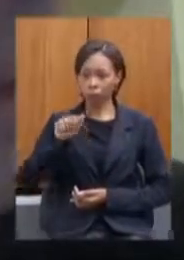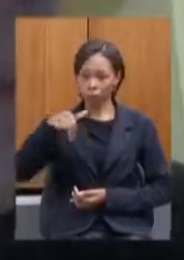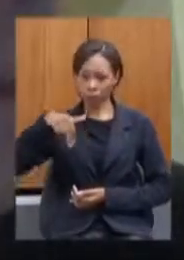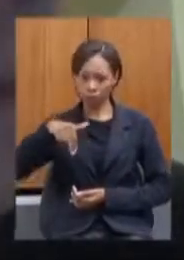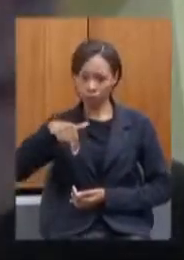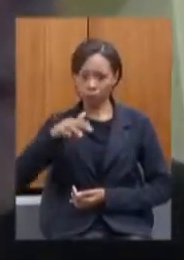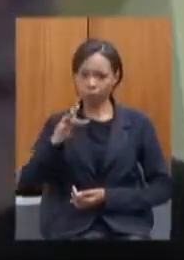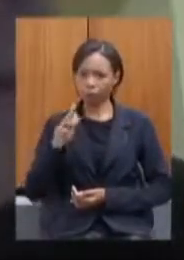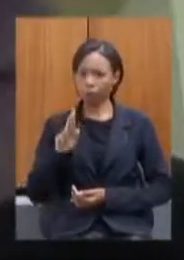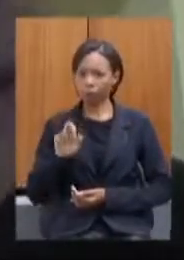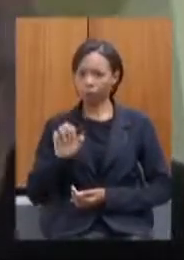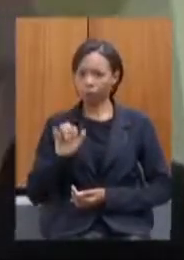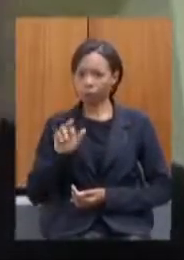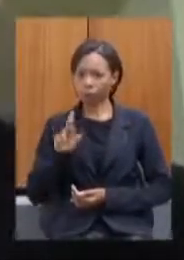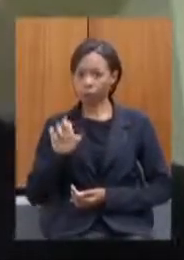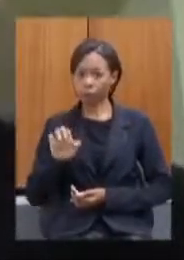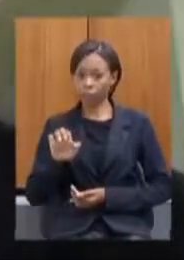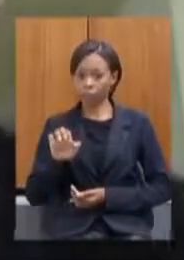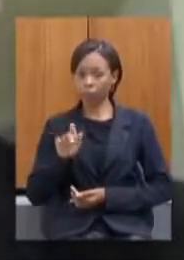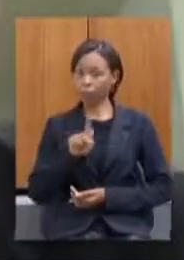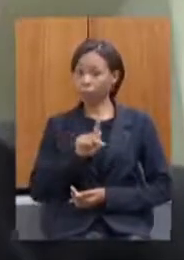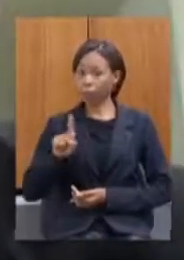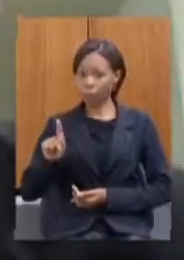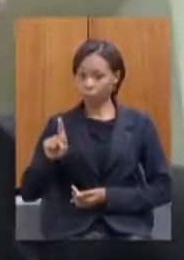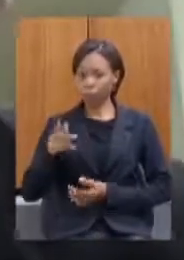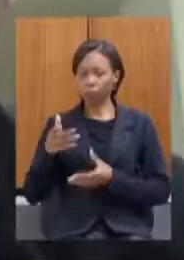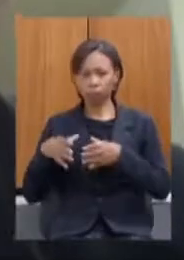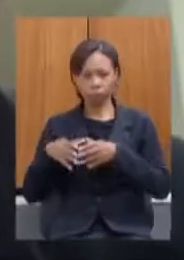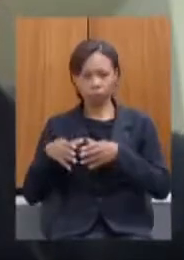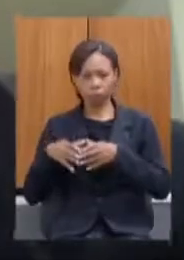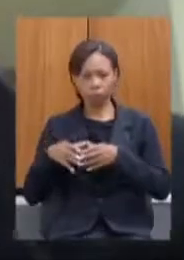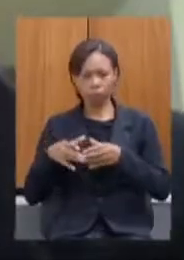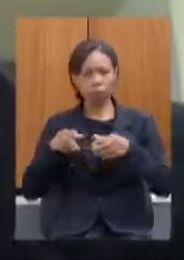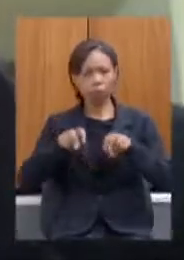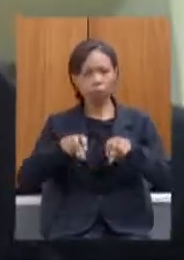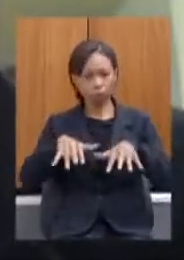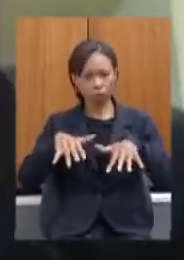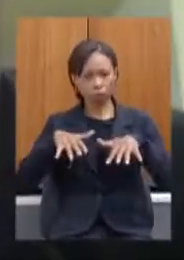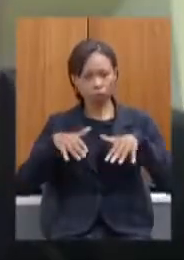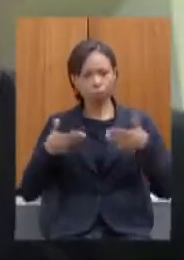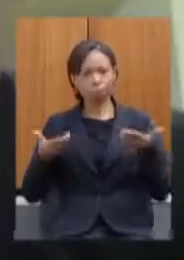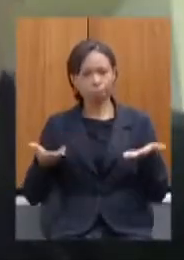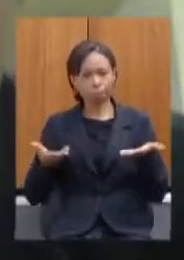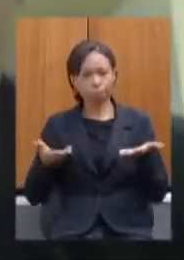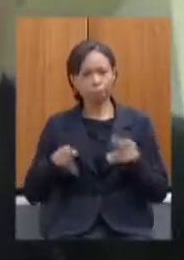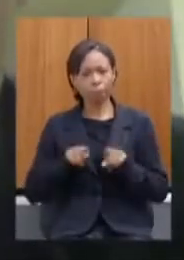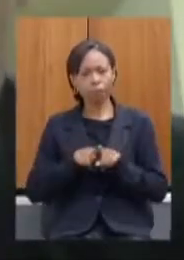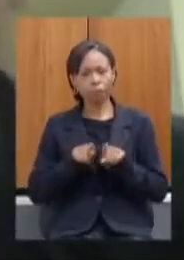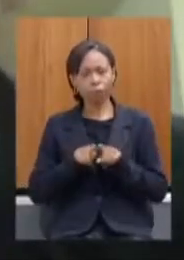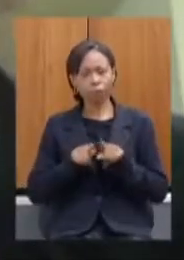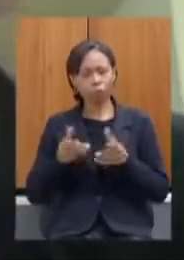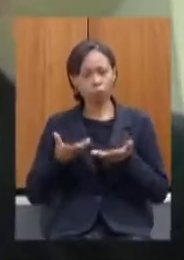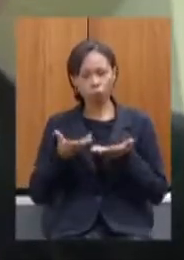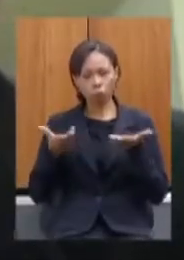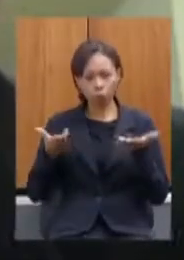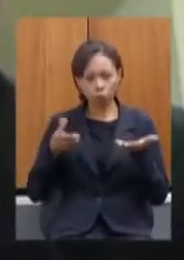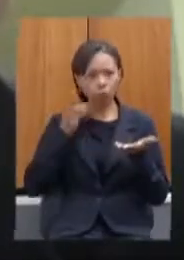comissão e da audiência de hoje. Bom dia aos demais senhores e senhoras deputadas.